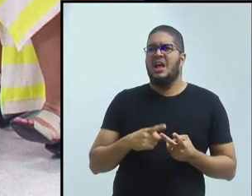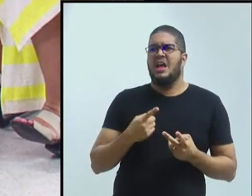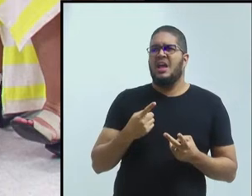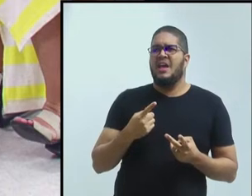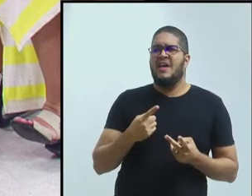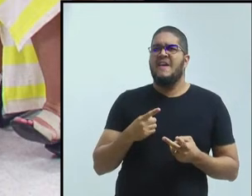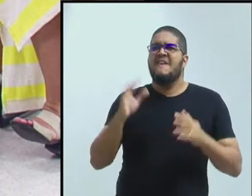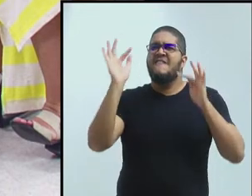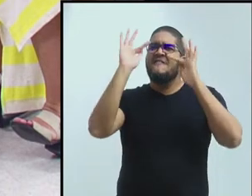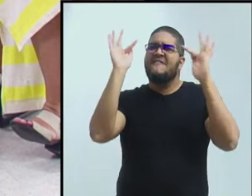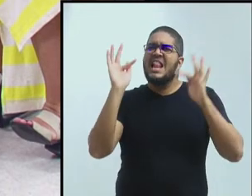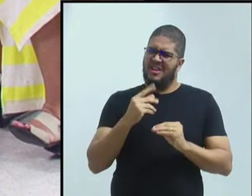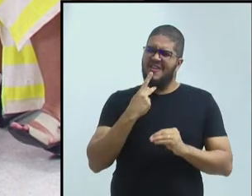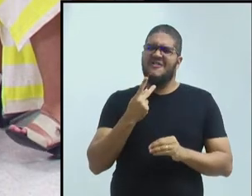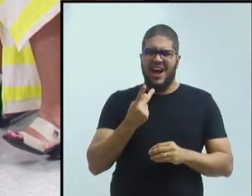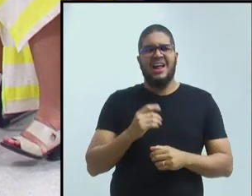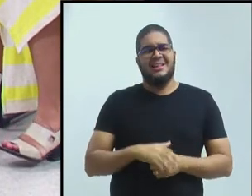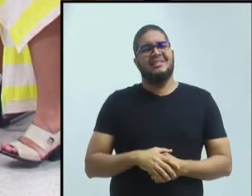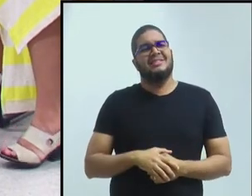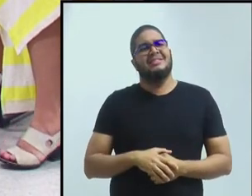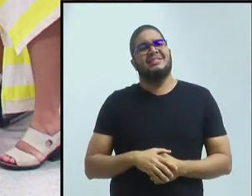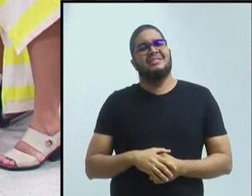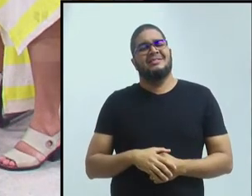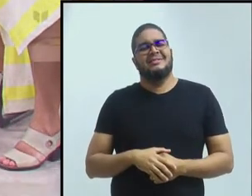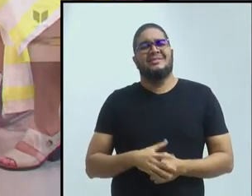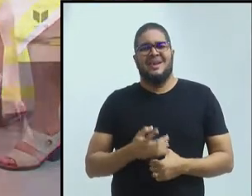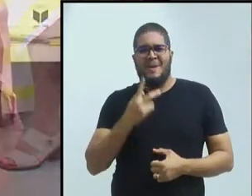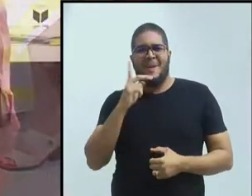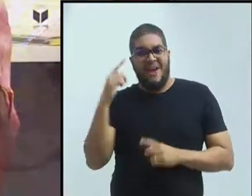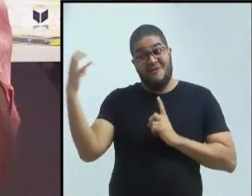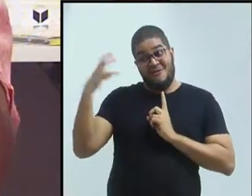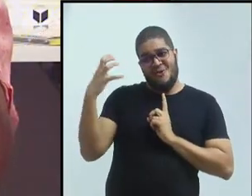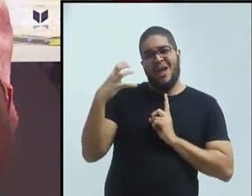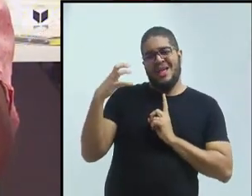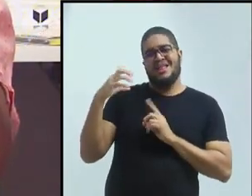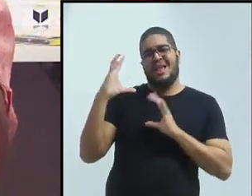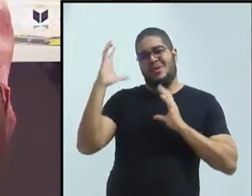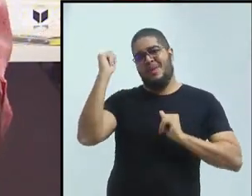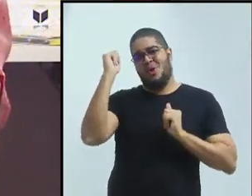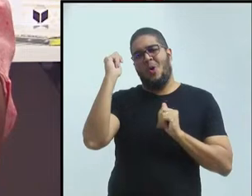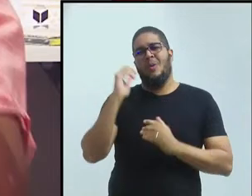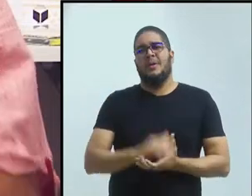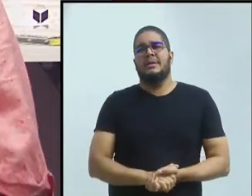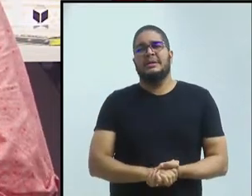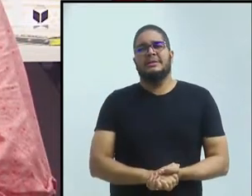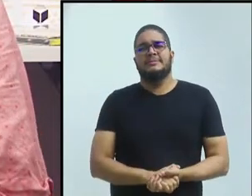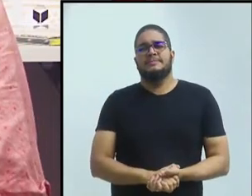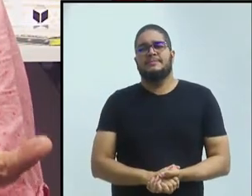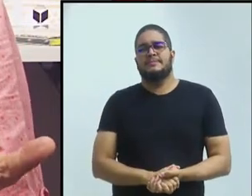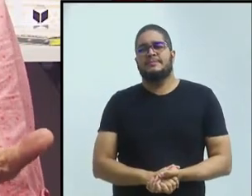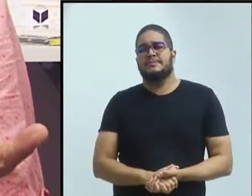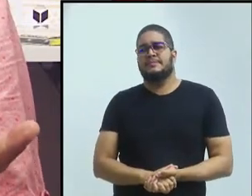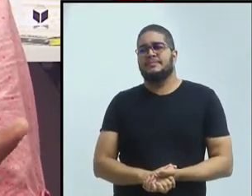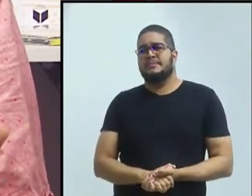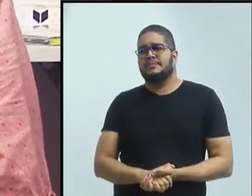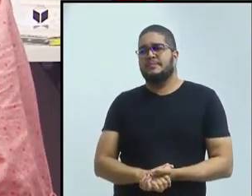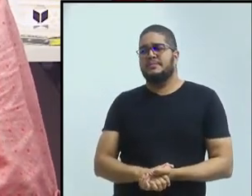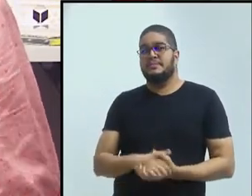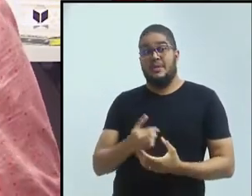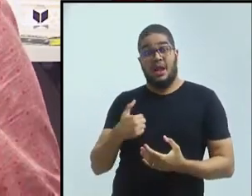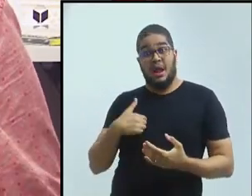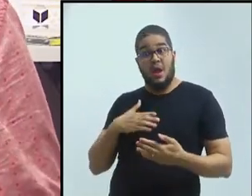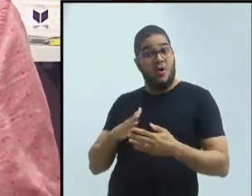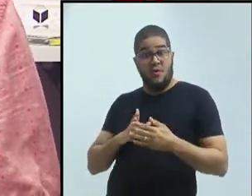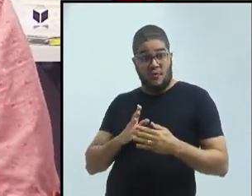Não tem um curso de letras propriamente. na verdade, eu vou lá um pouco me metendo, falar com professores de